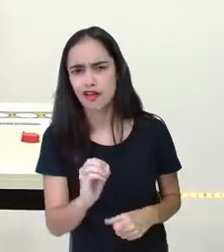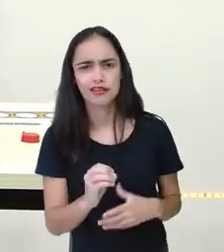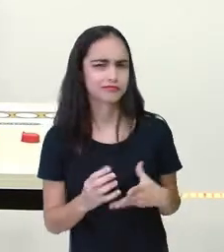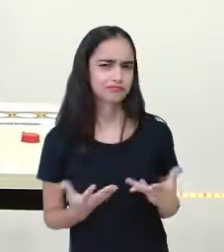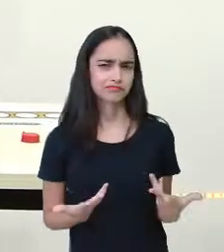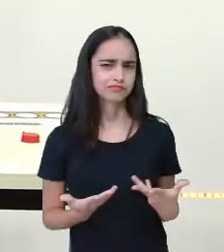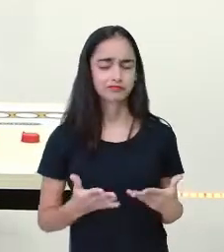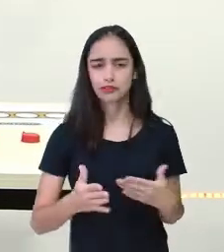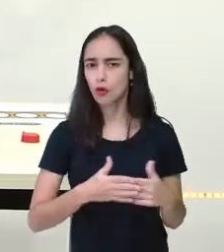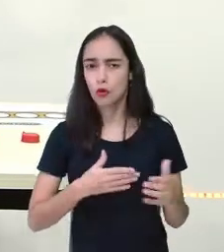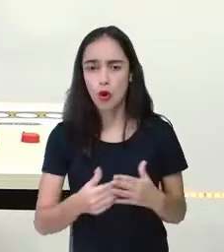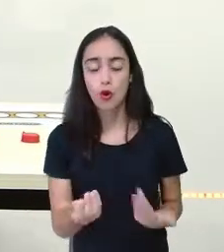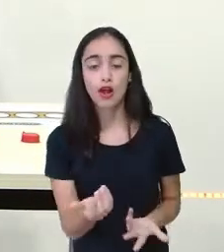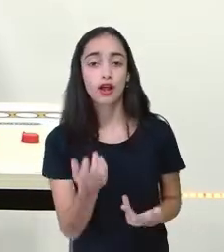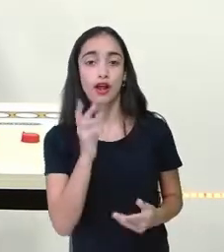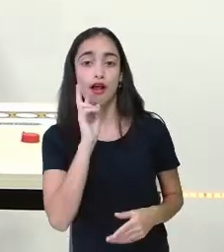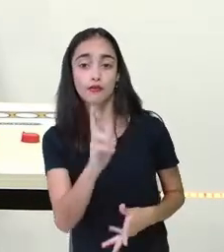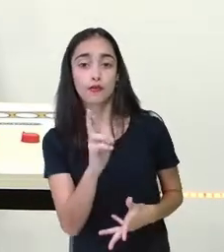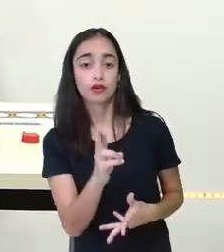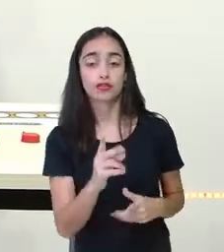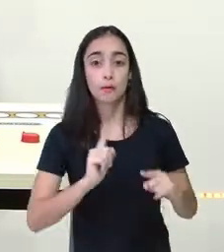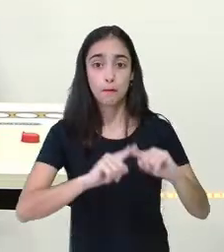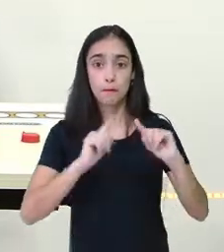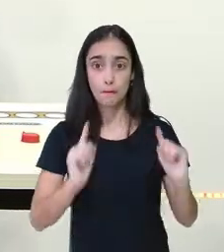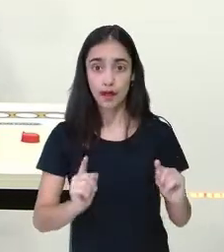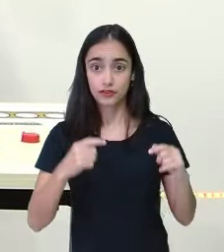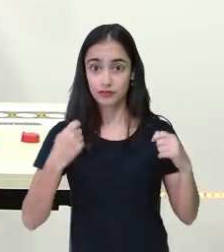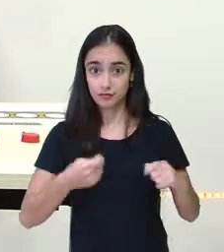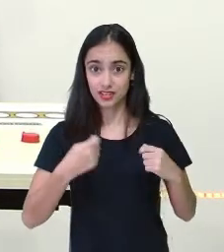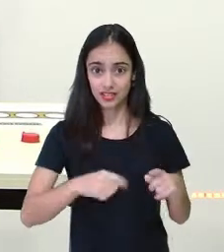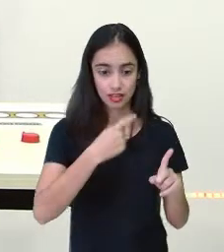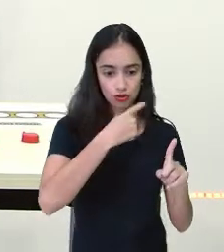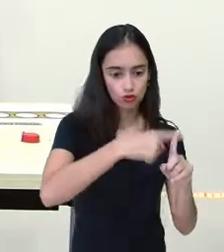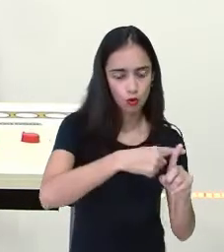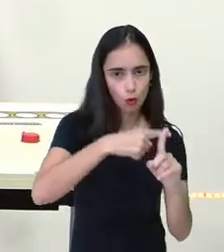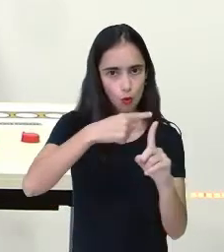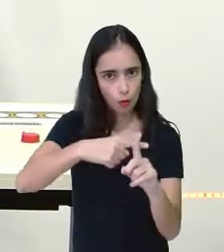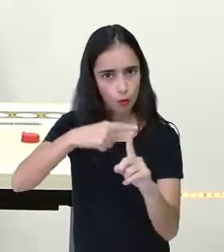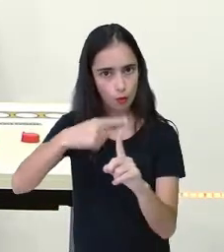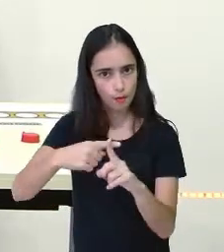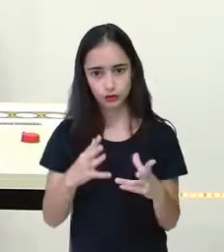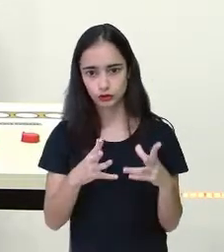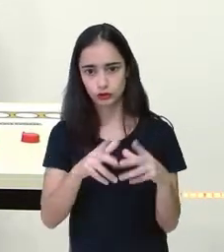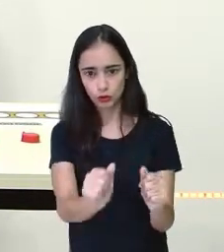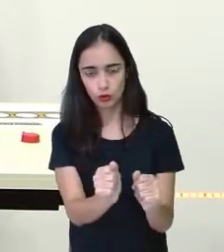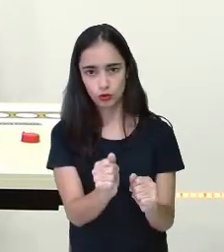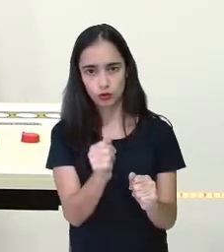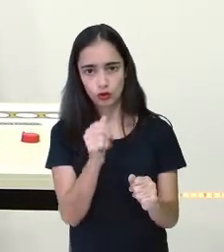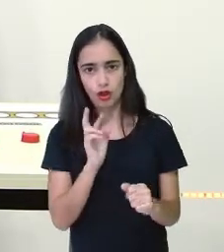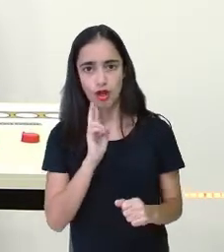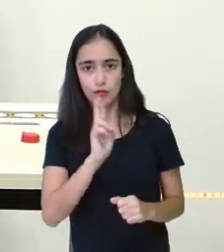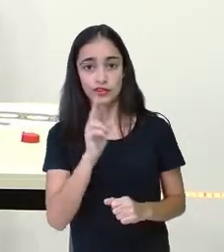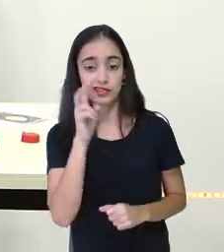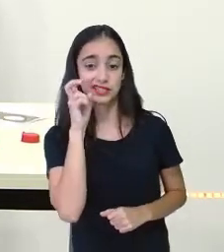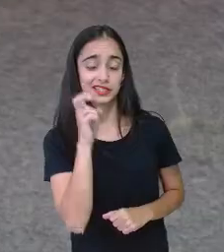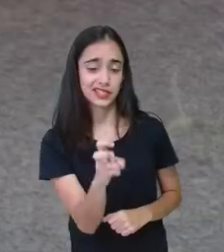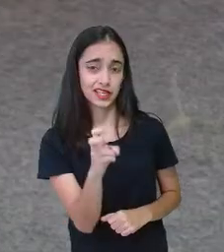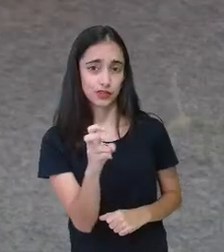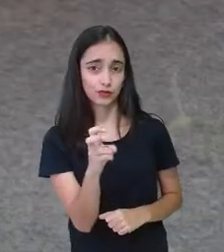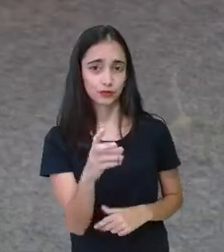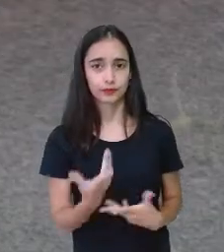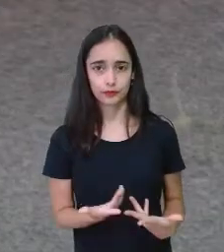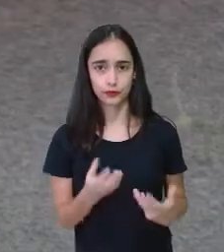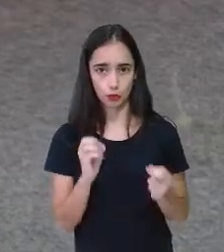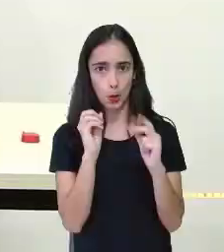os resultados dêem 10, dêem 11, tá certo? Esse, os resultados, vai dar 5, tá? Então, é necessário uma cartela.